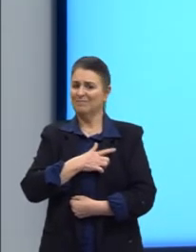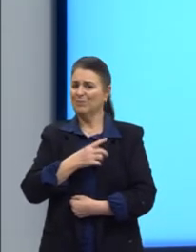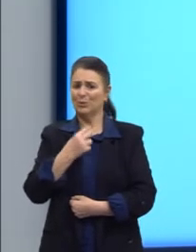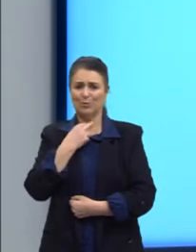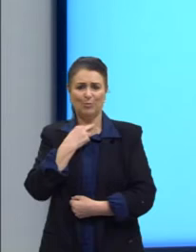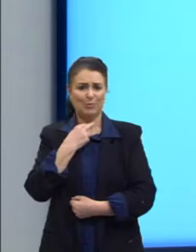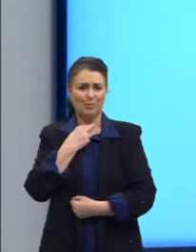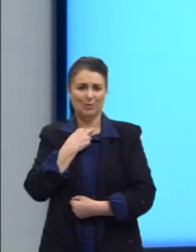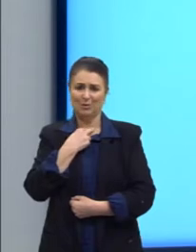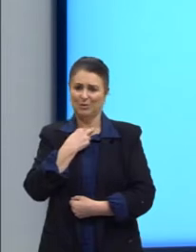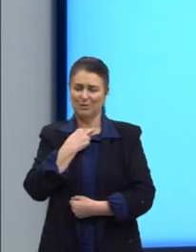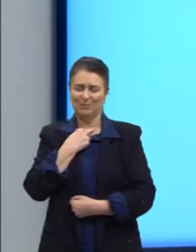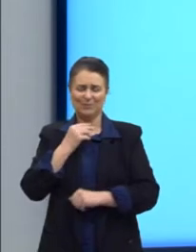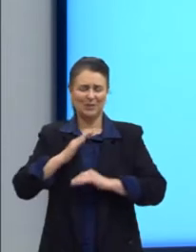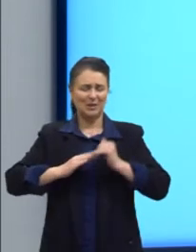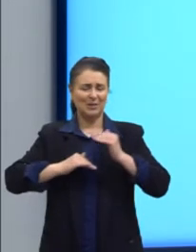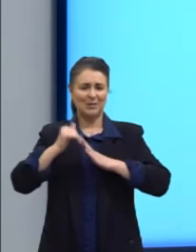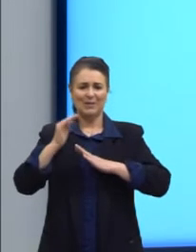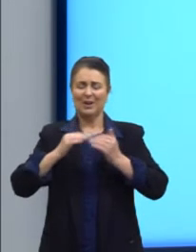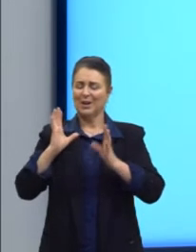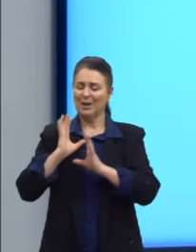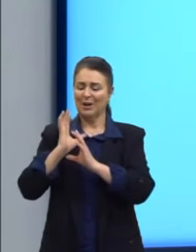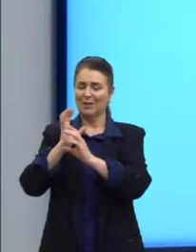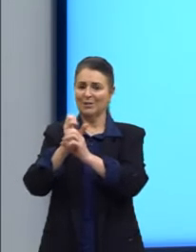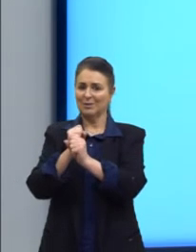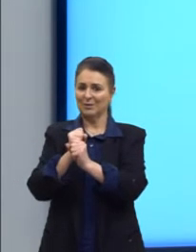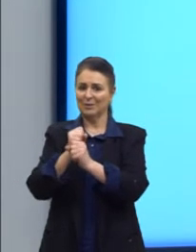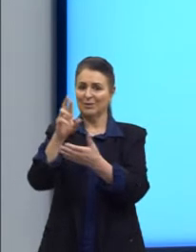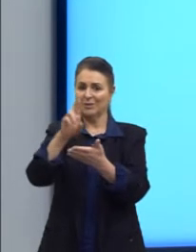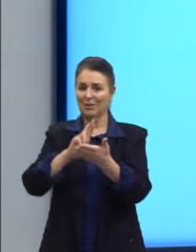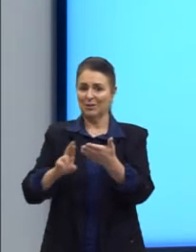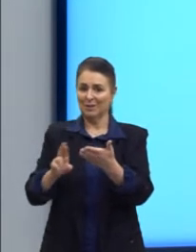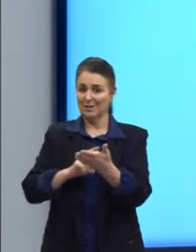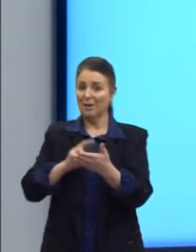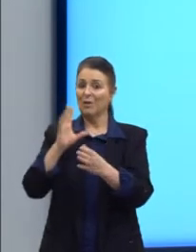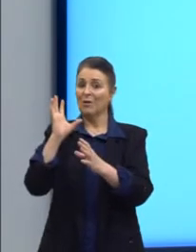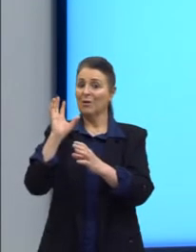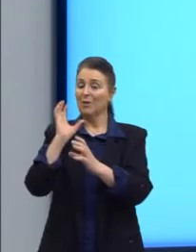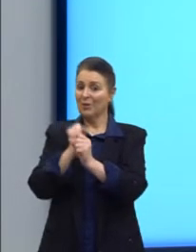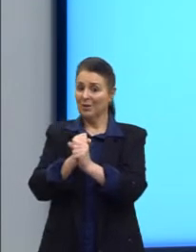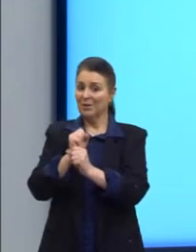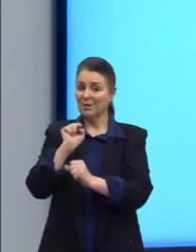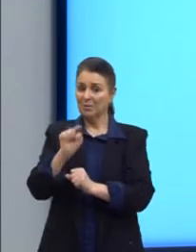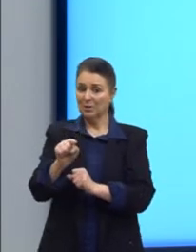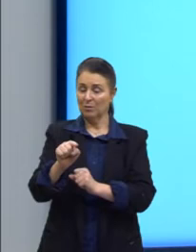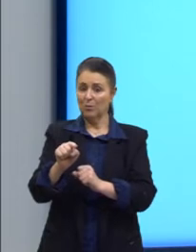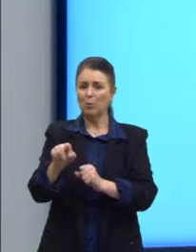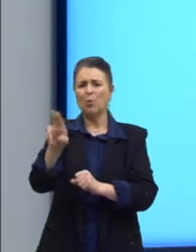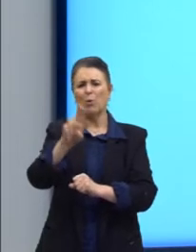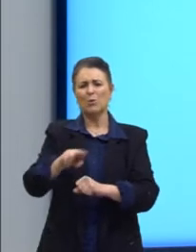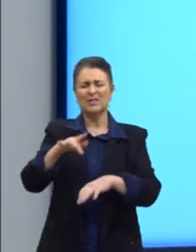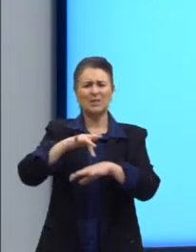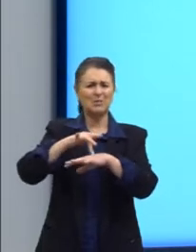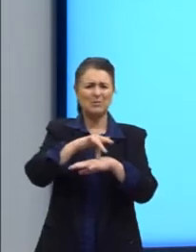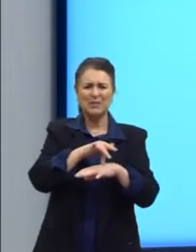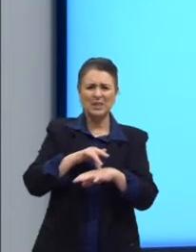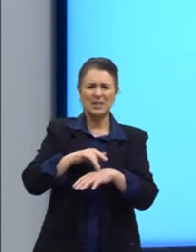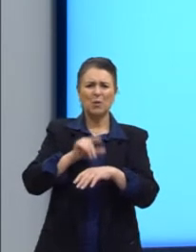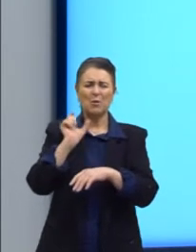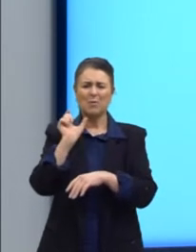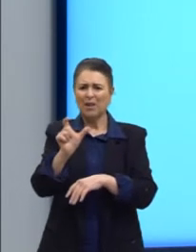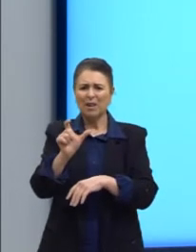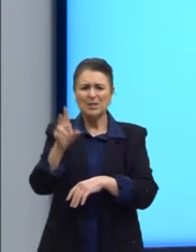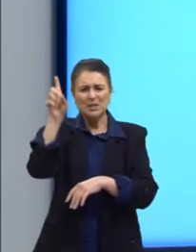assim que a gente constrói a nossa conclusão da redação Natamil. muito menos com gírias e vícios de linguagem.